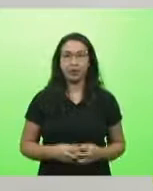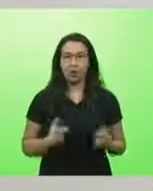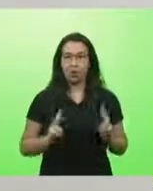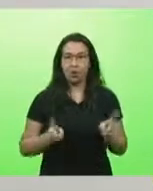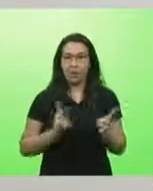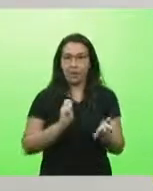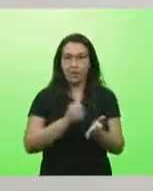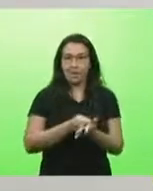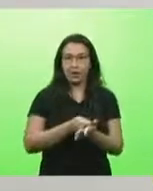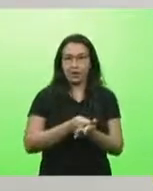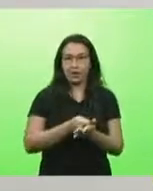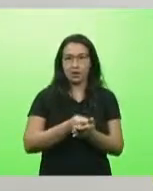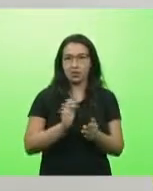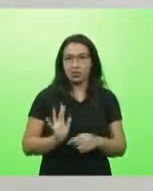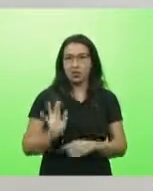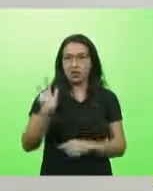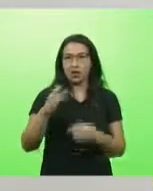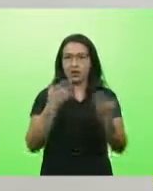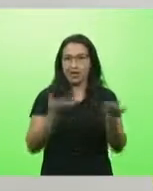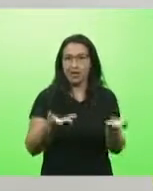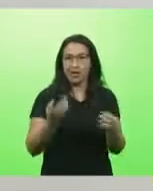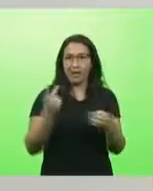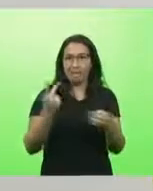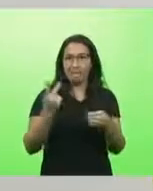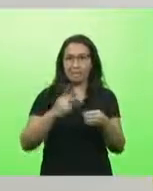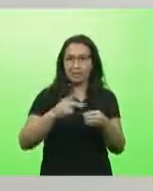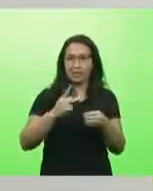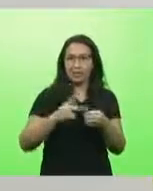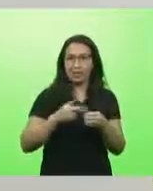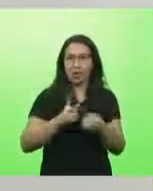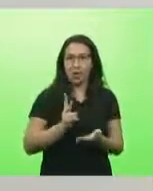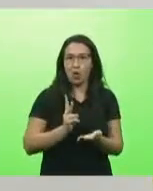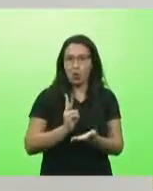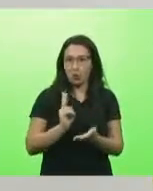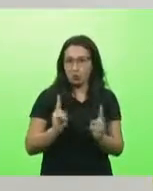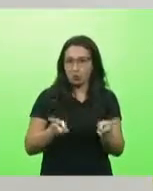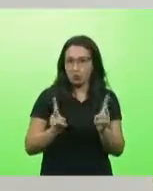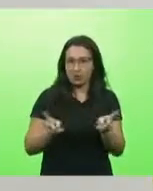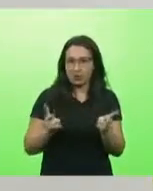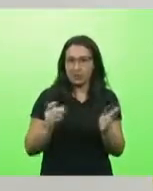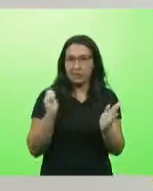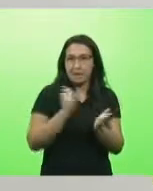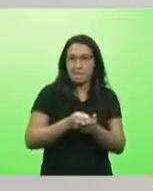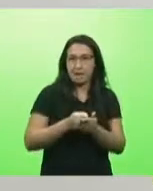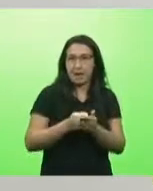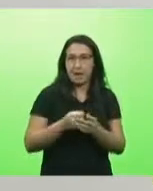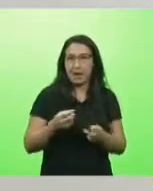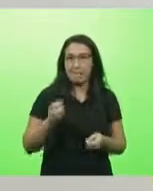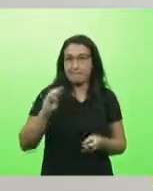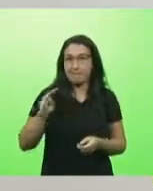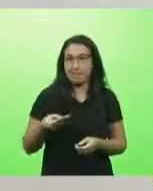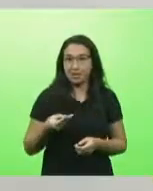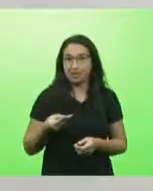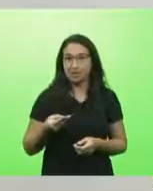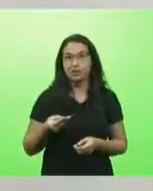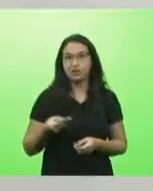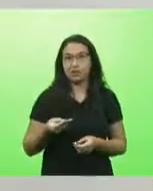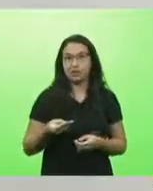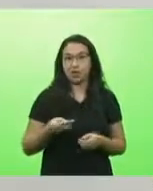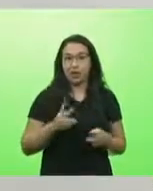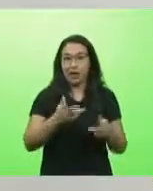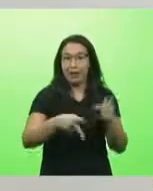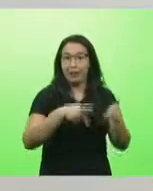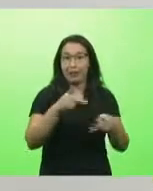60 bilhões? Que distribua os lucros da Petrobras com os acionistas e seus diretores? E o povo, ó,